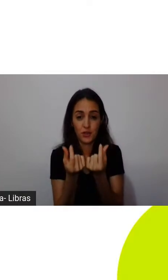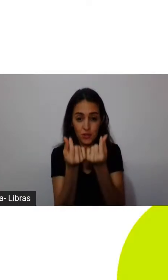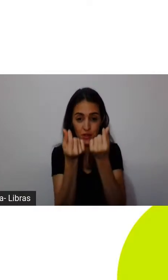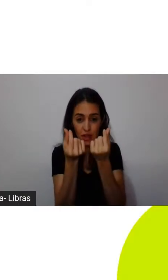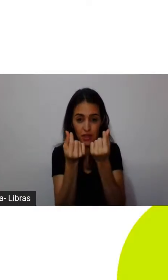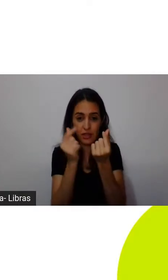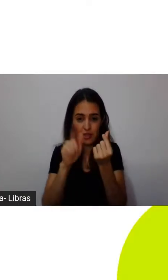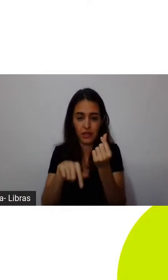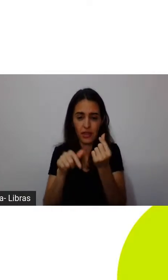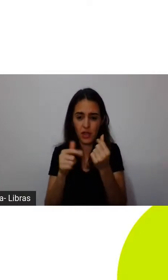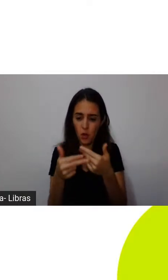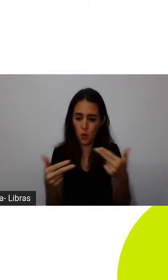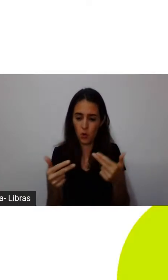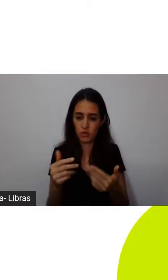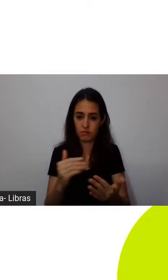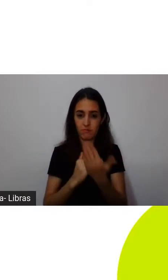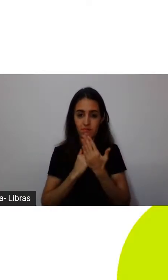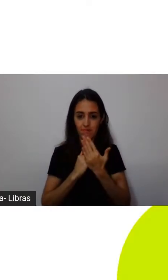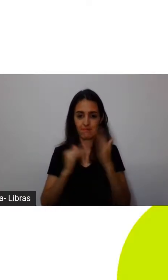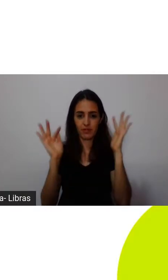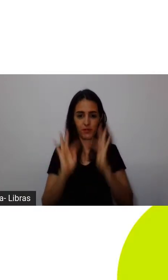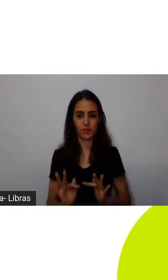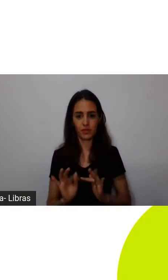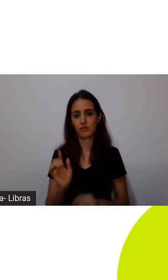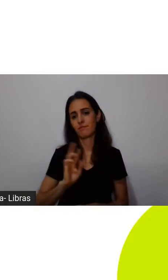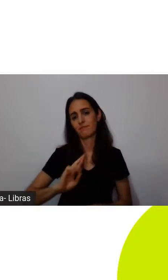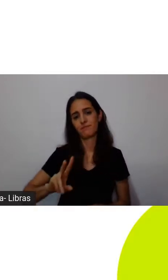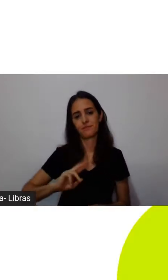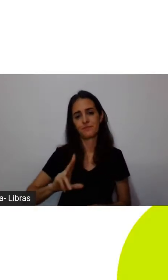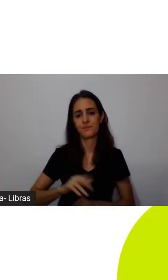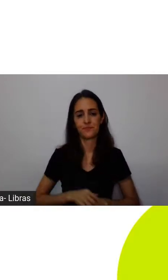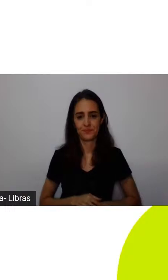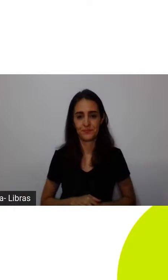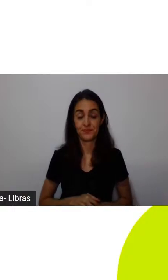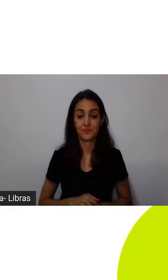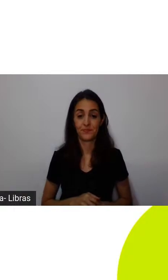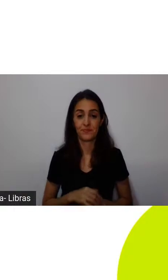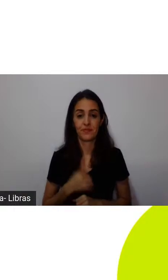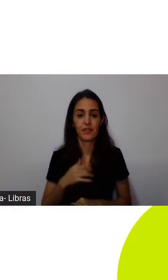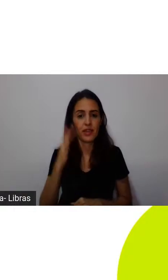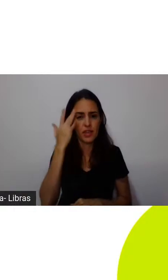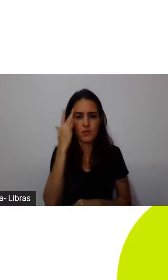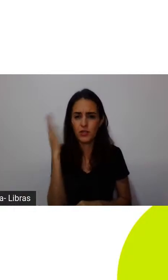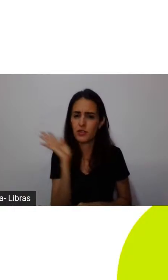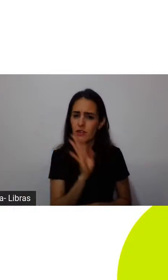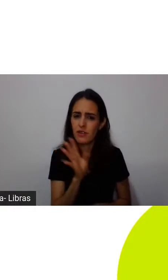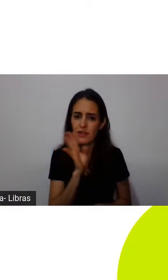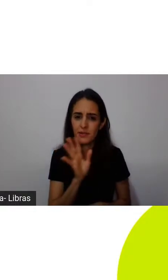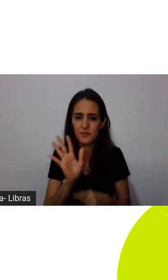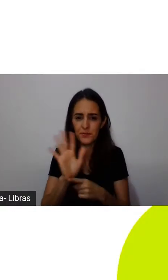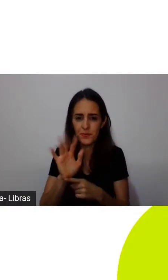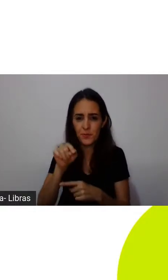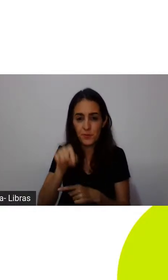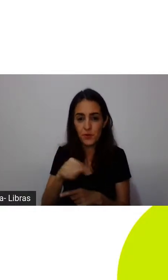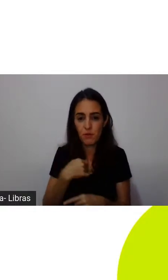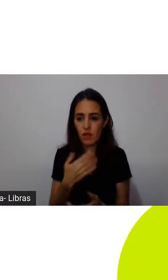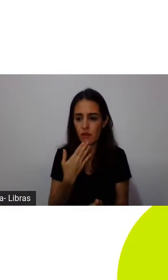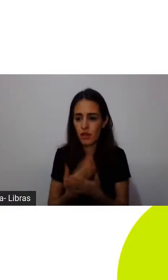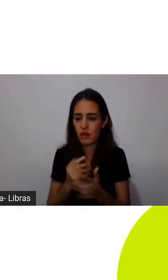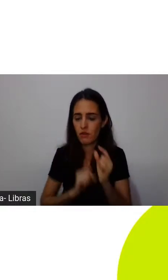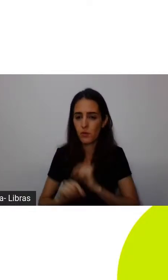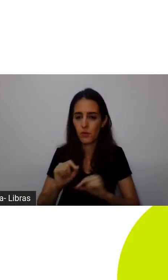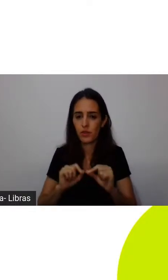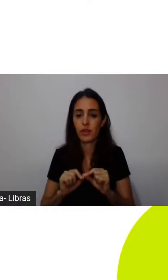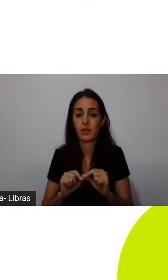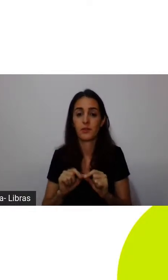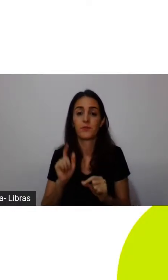atividades que nos fazem feliz. e aí o que eu achei muito bonito no filme que me surpreendeu foi a